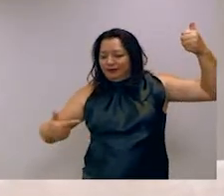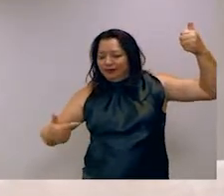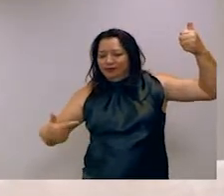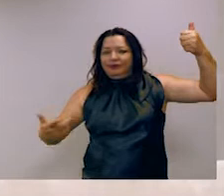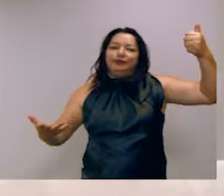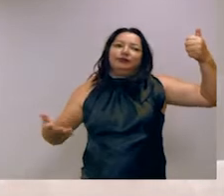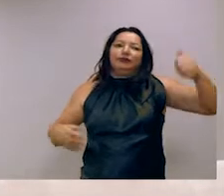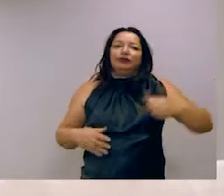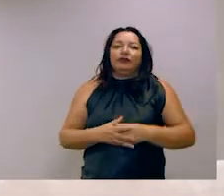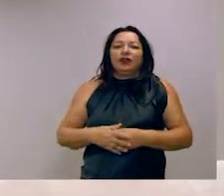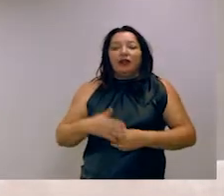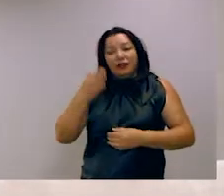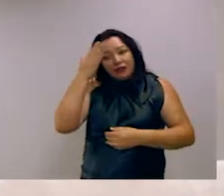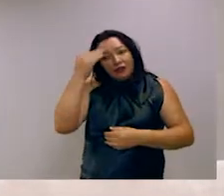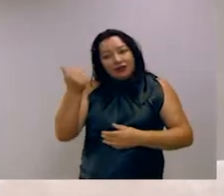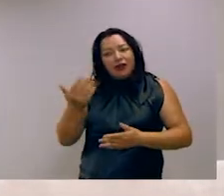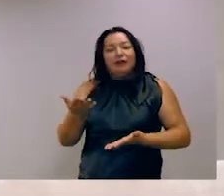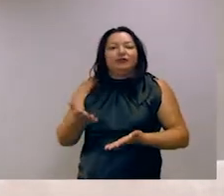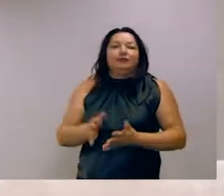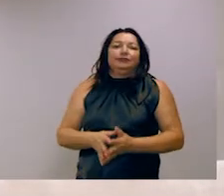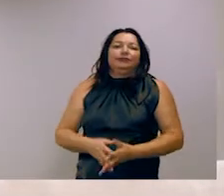texto já poderiam ser automatizadas hoje.